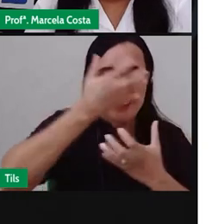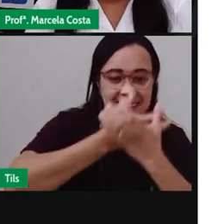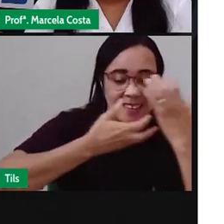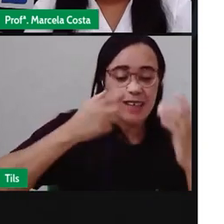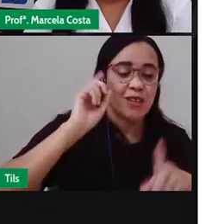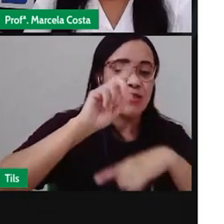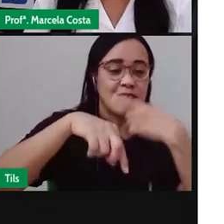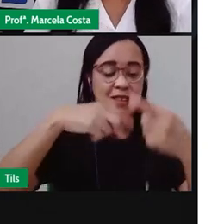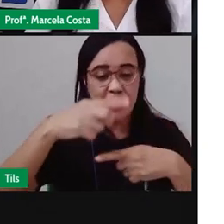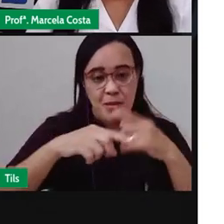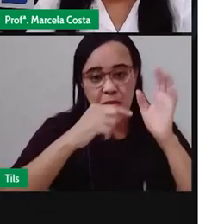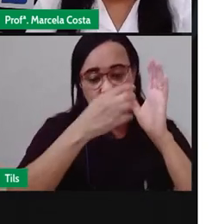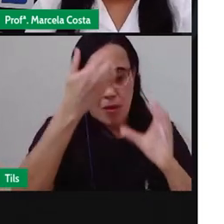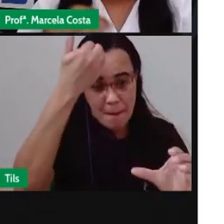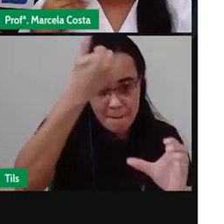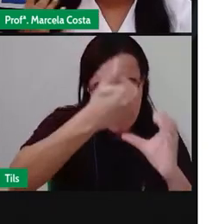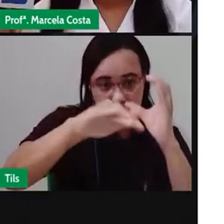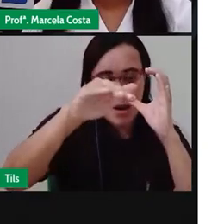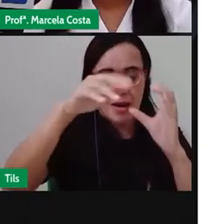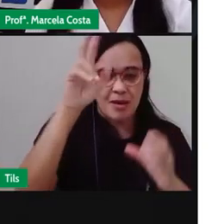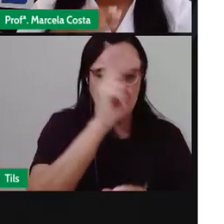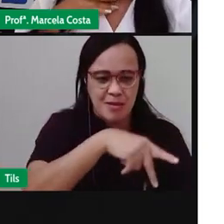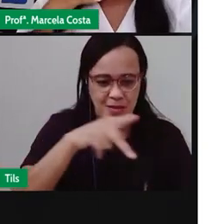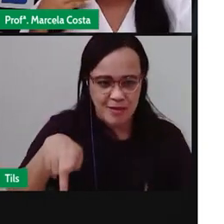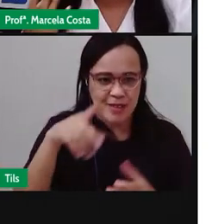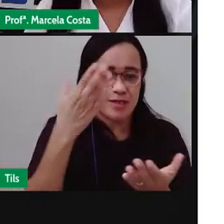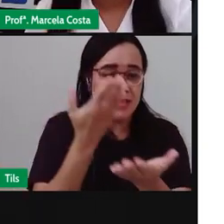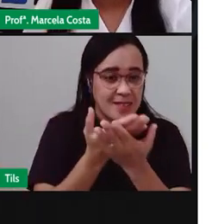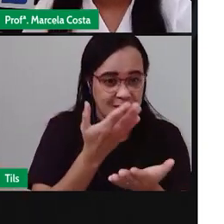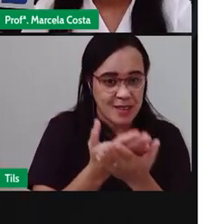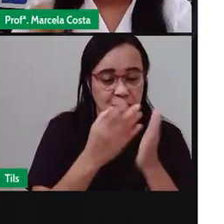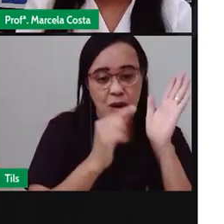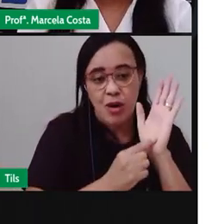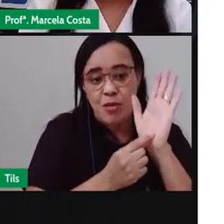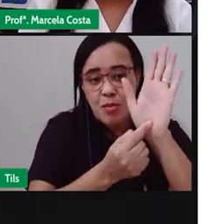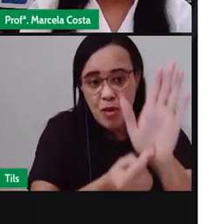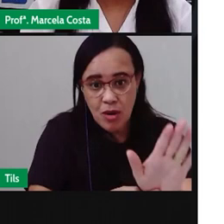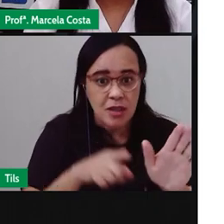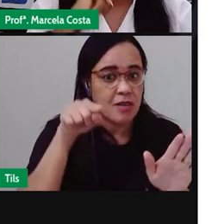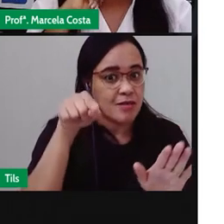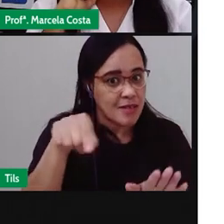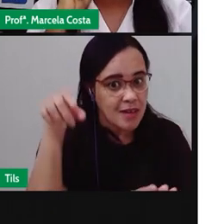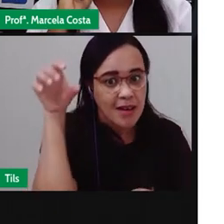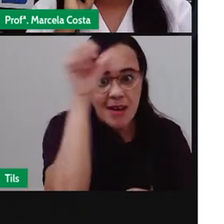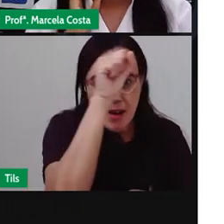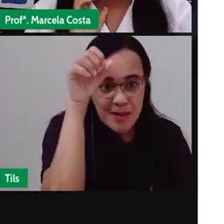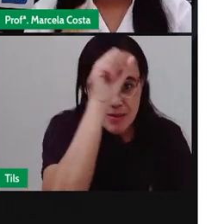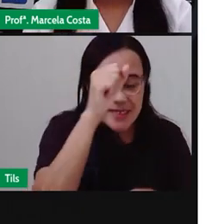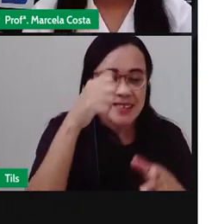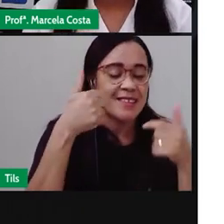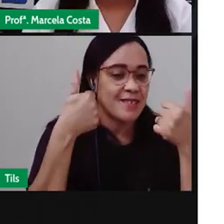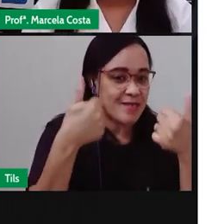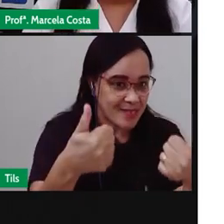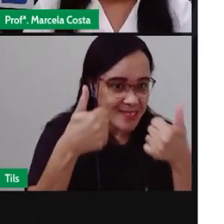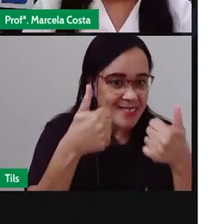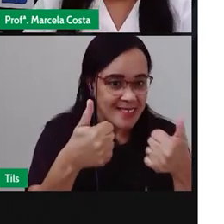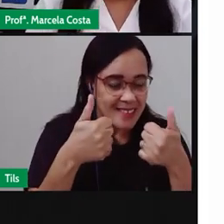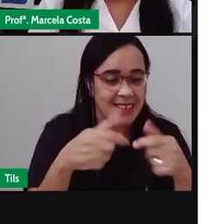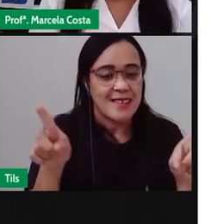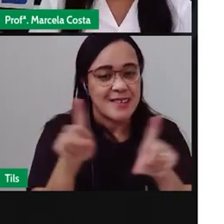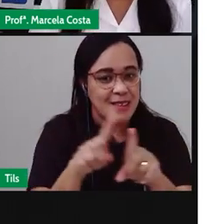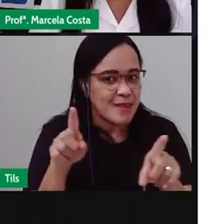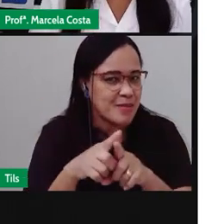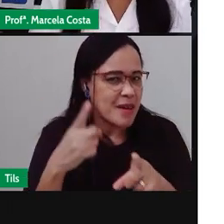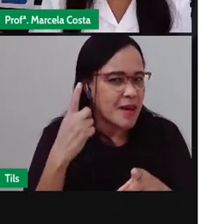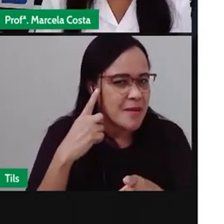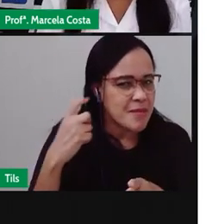Aprendeu Nessa expressão Artística Essa música E também Já conseguiu Ali reconhecer Os